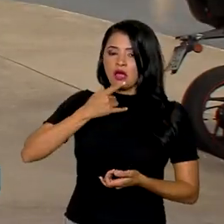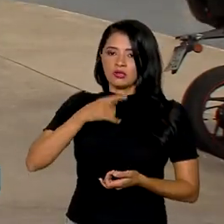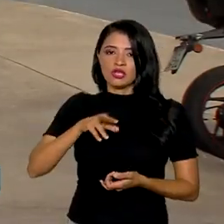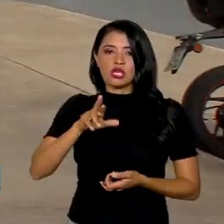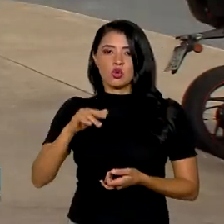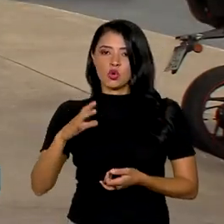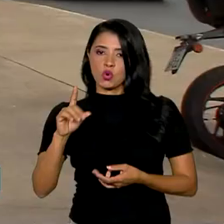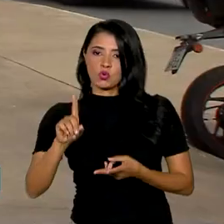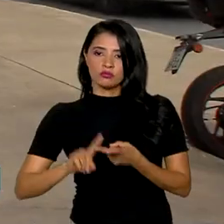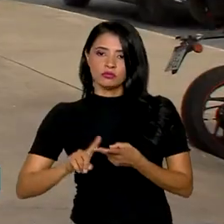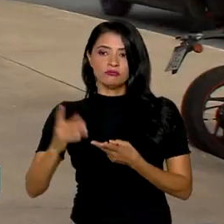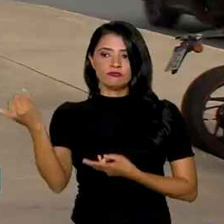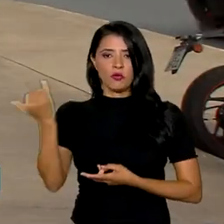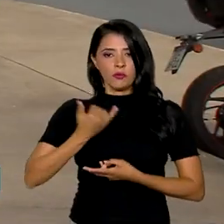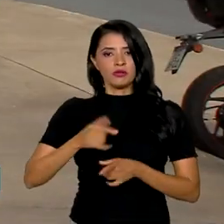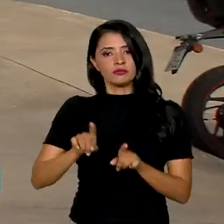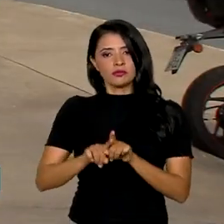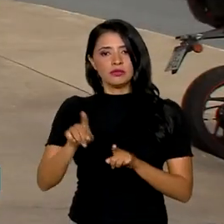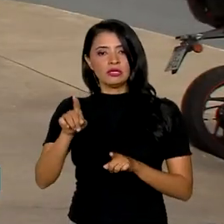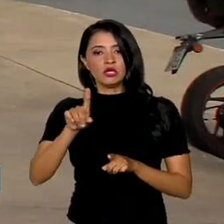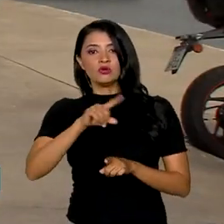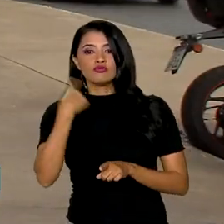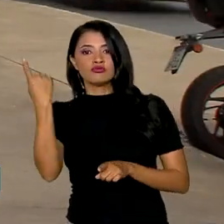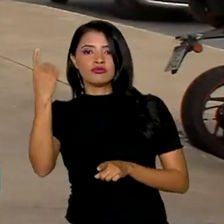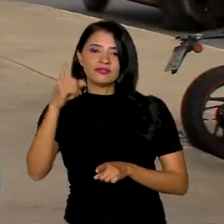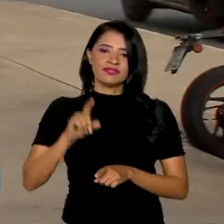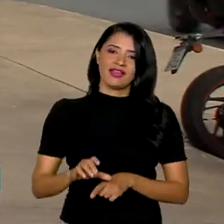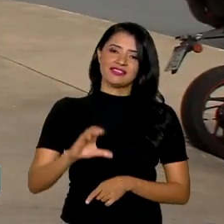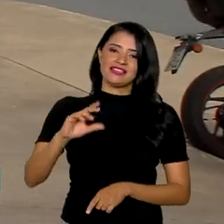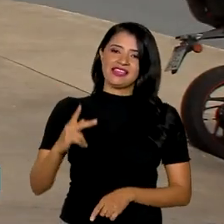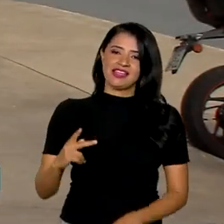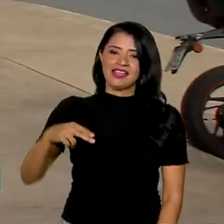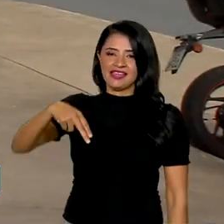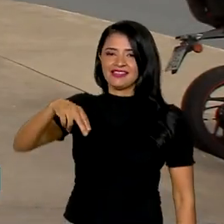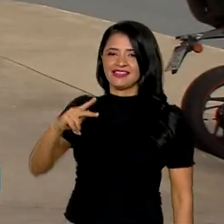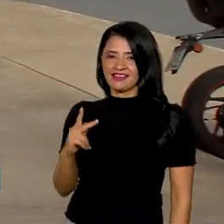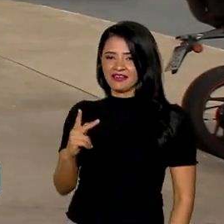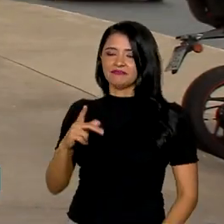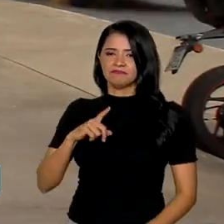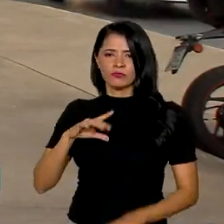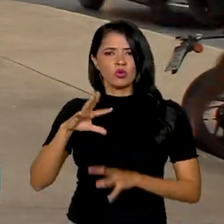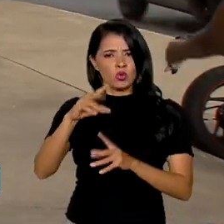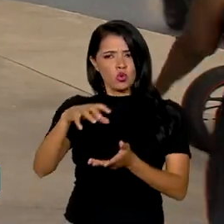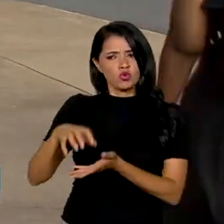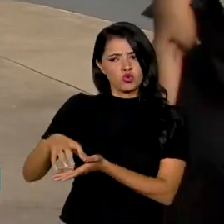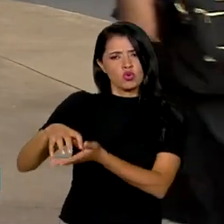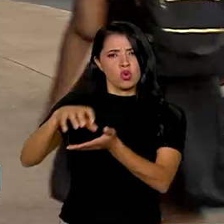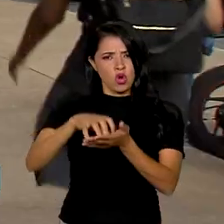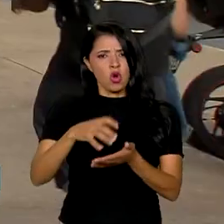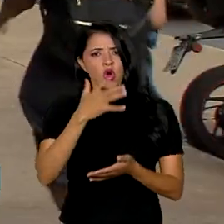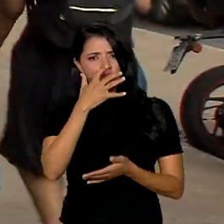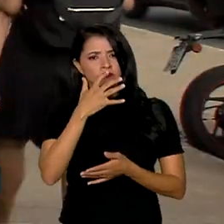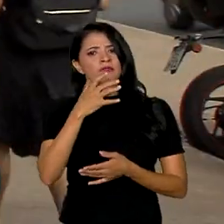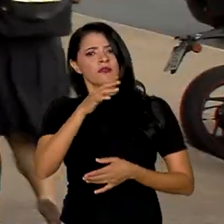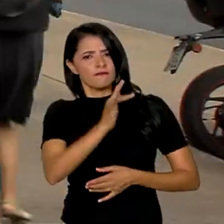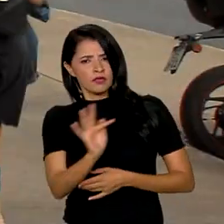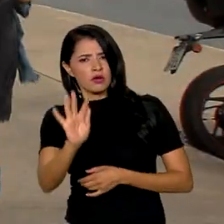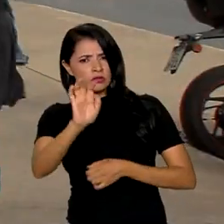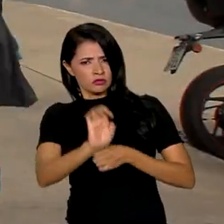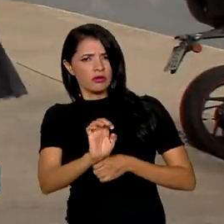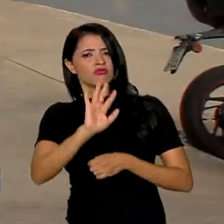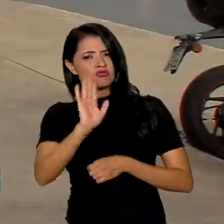e ser informado até do vencimento da CNH. Todos os órgãos autuadores federais e estaduais já